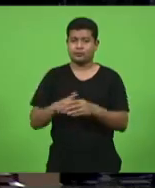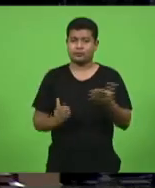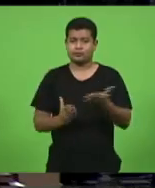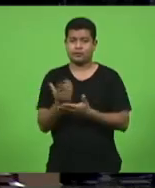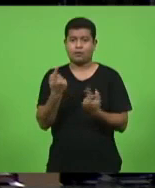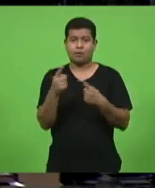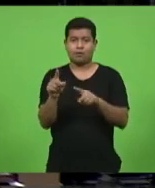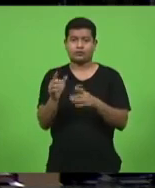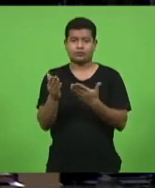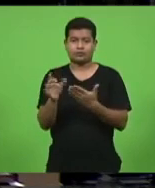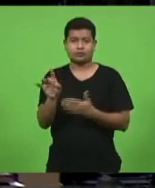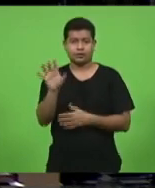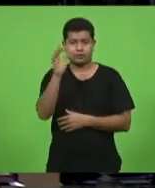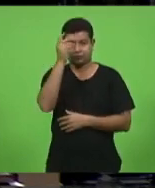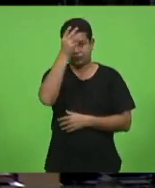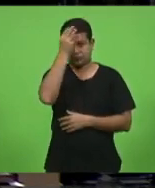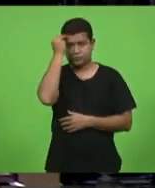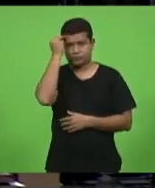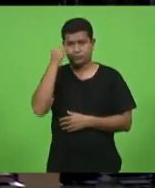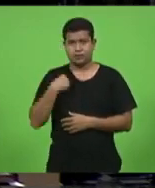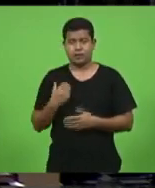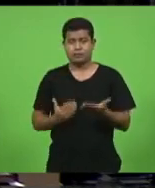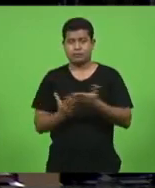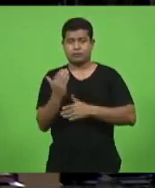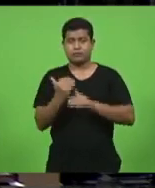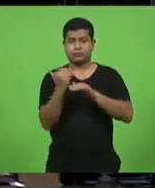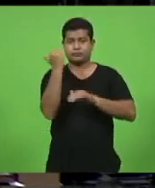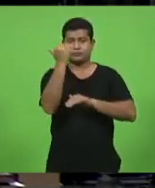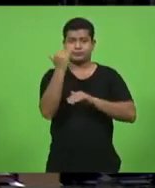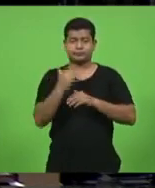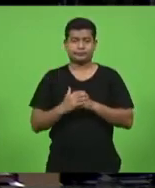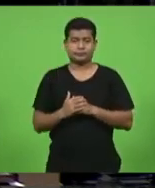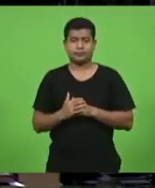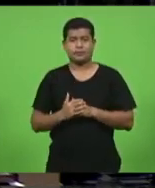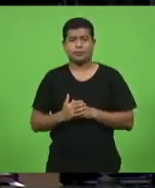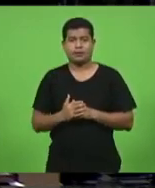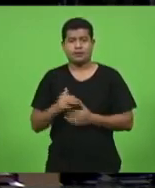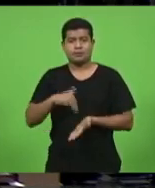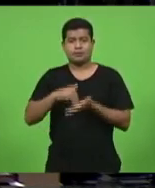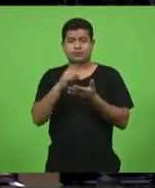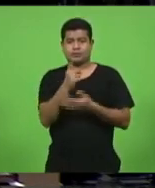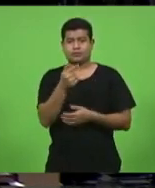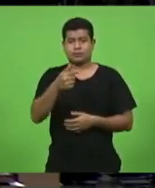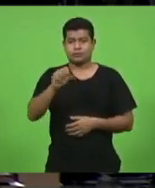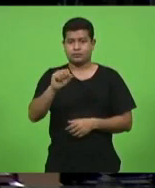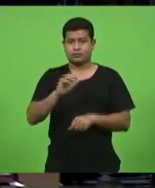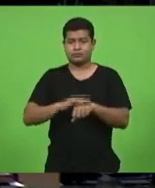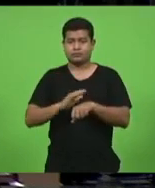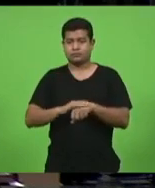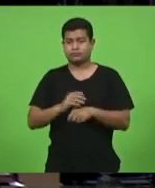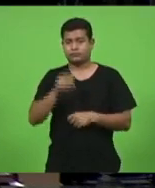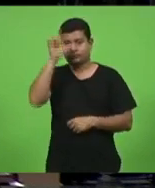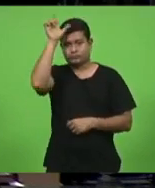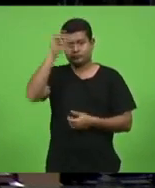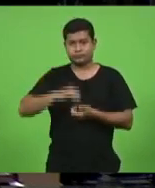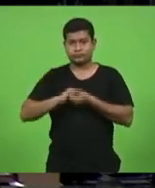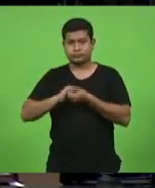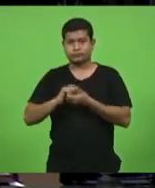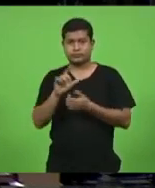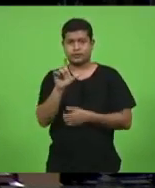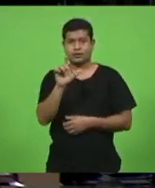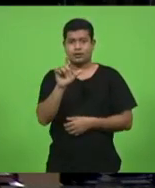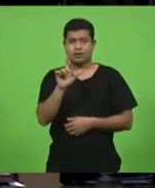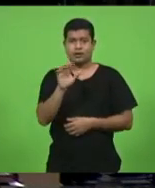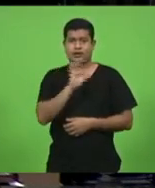deputado da Luciana Carminati foi aprovado pela maioria moção 178 deputado Sargento Lima completando o general Eduardo